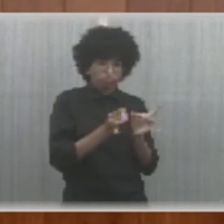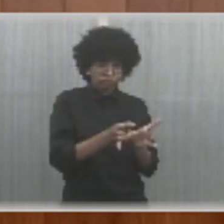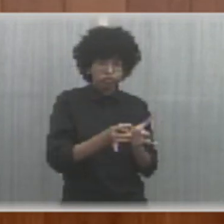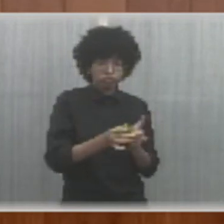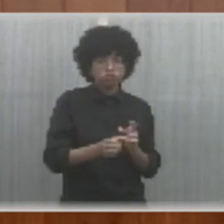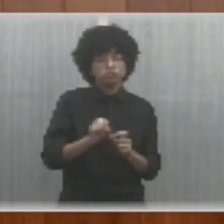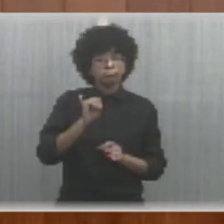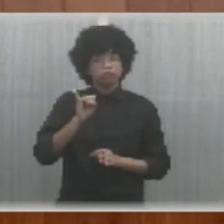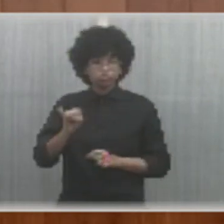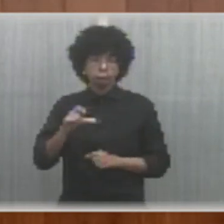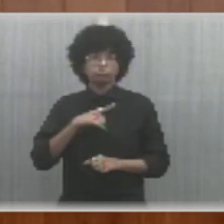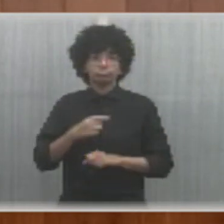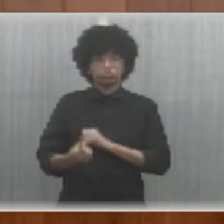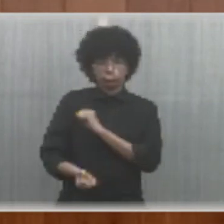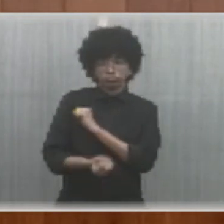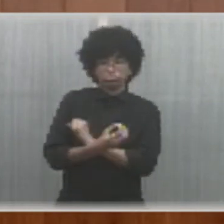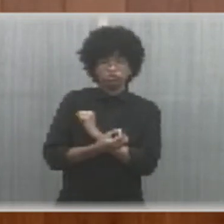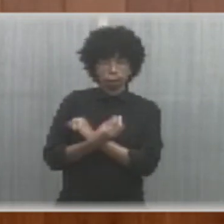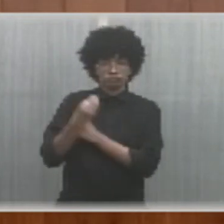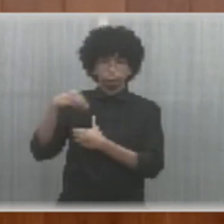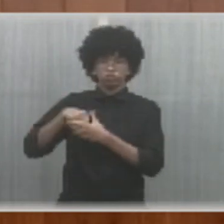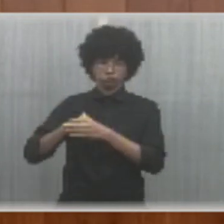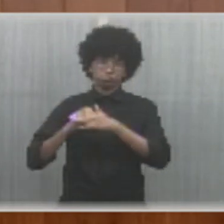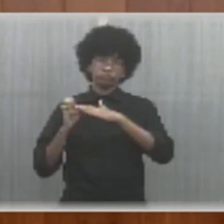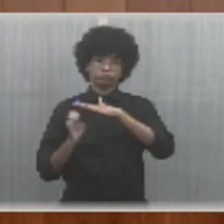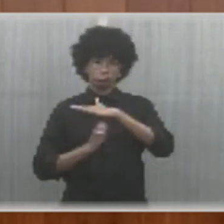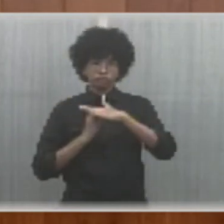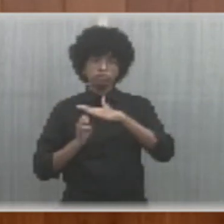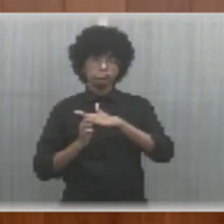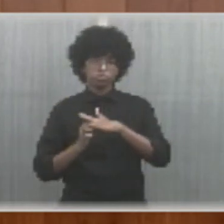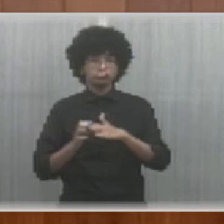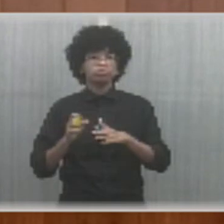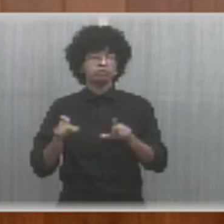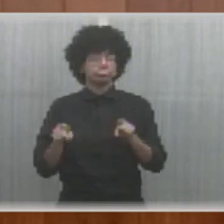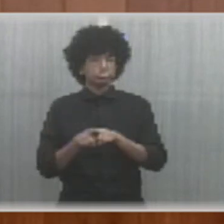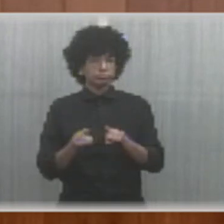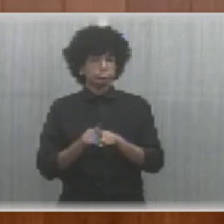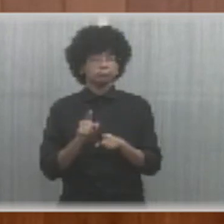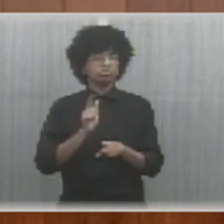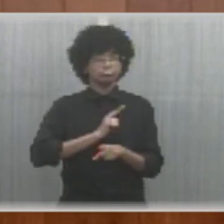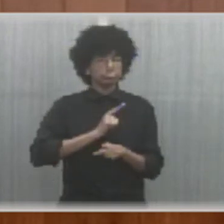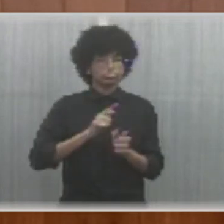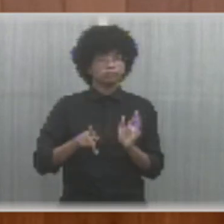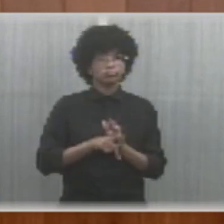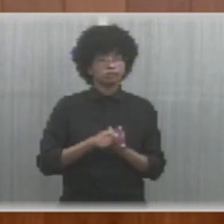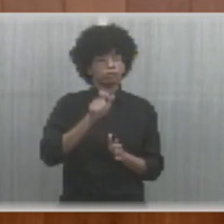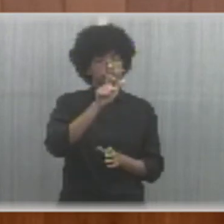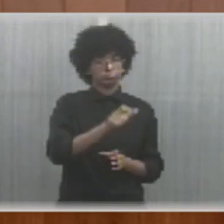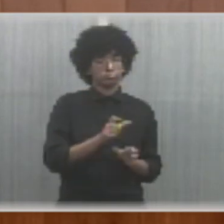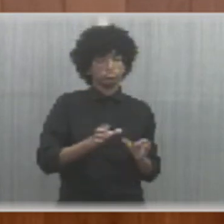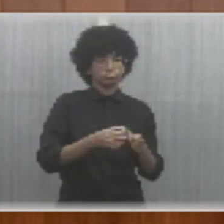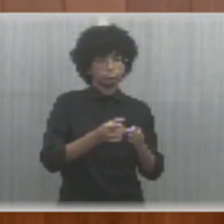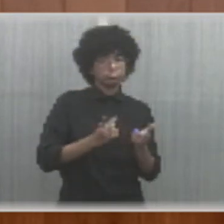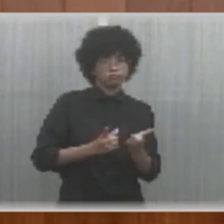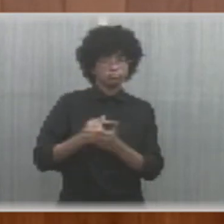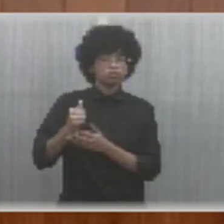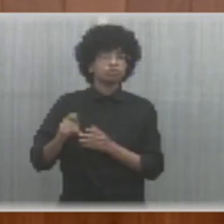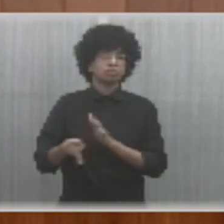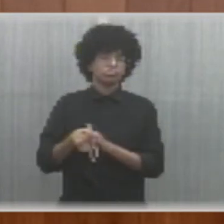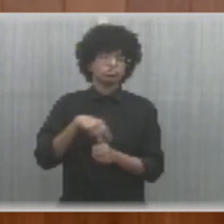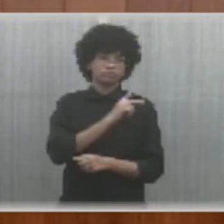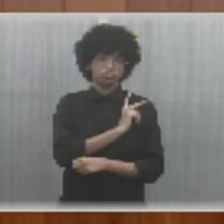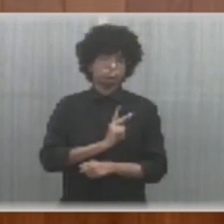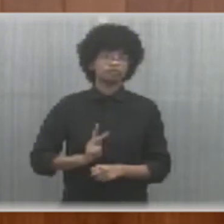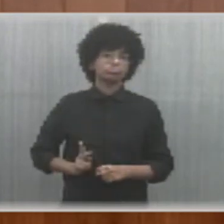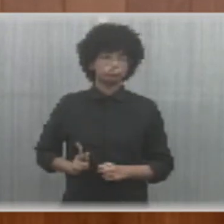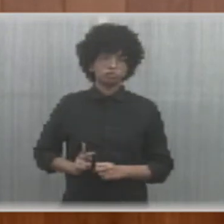tem que haver do lado da administração pública, dos entes públicos, aquele também que fez